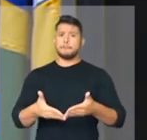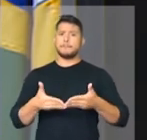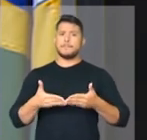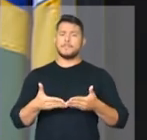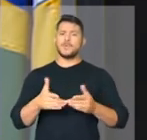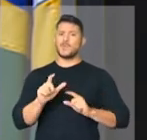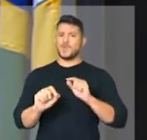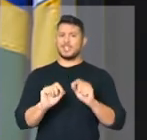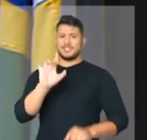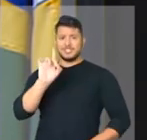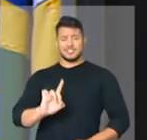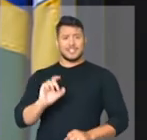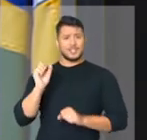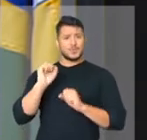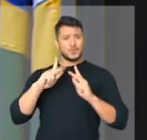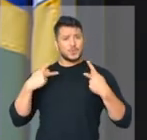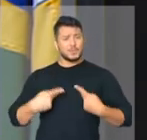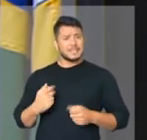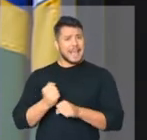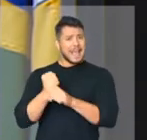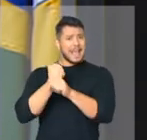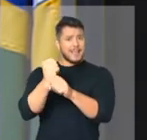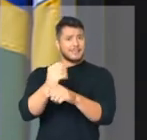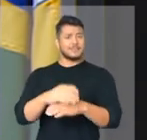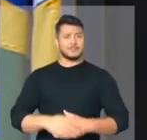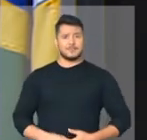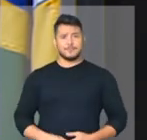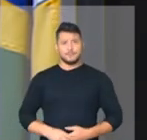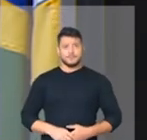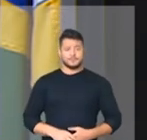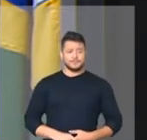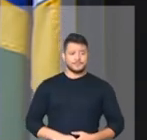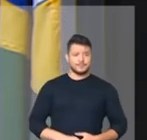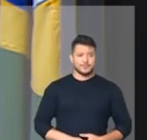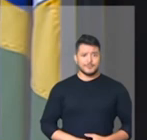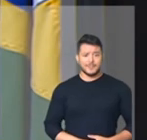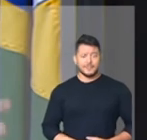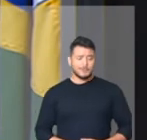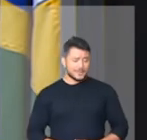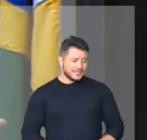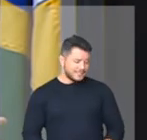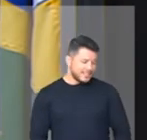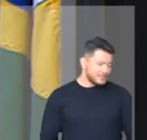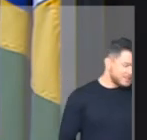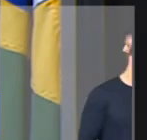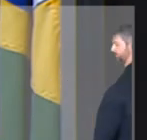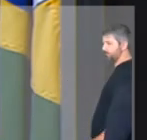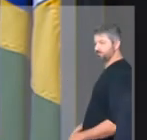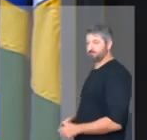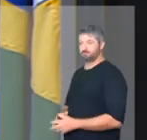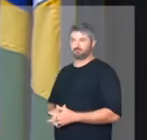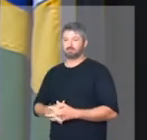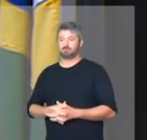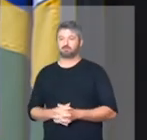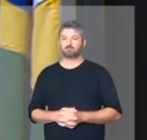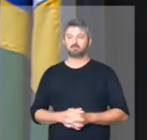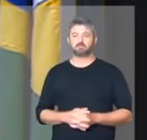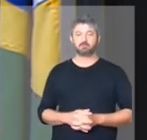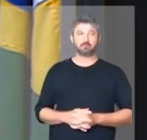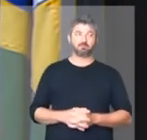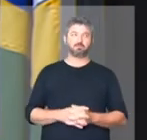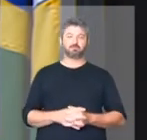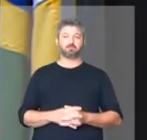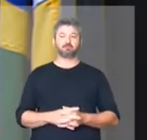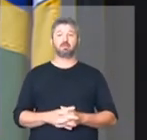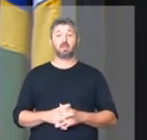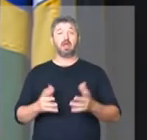em Cuba. E o que ocorre por parte da esquerda nesse momento aplaude a